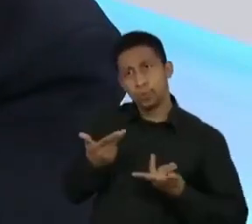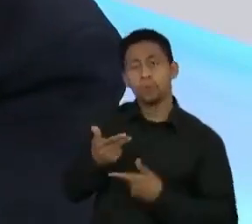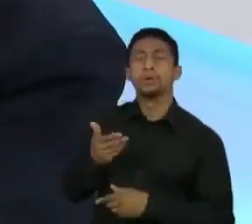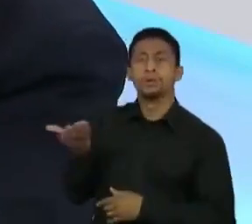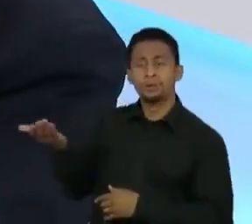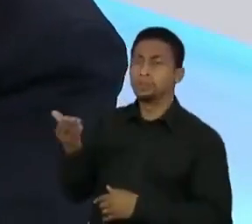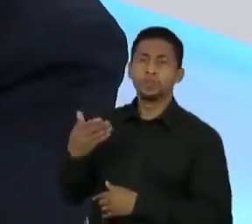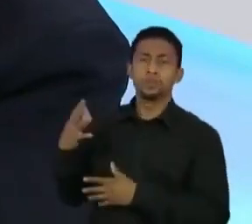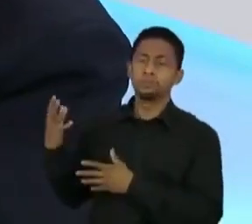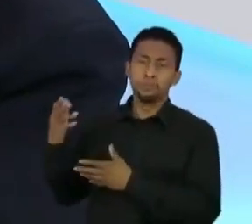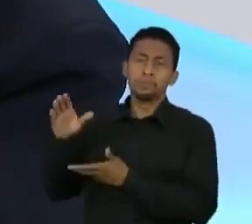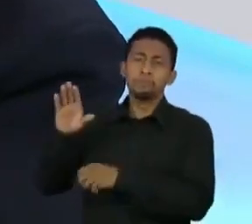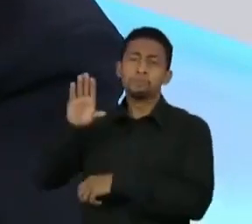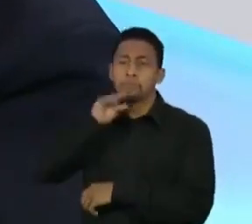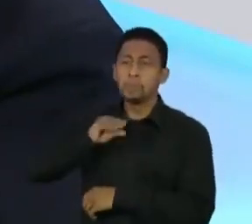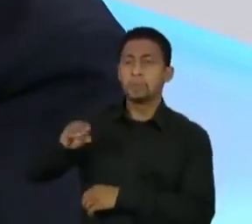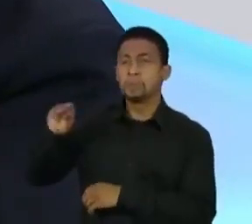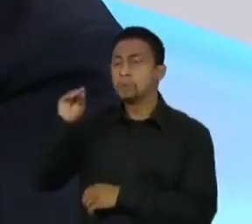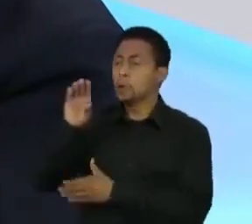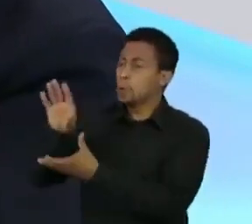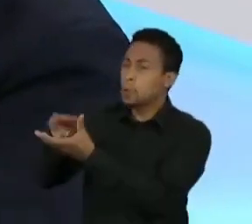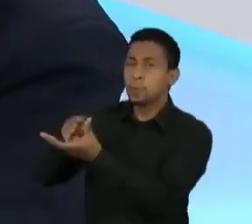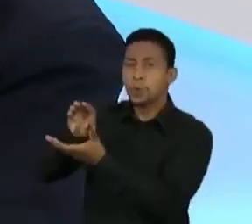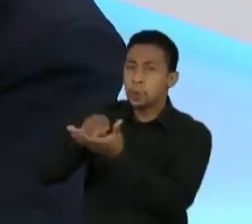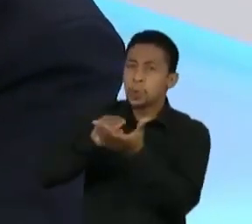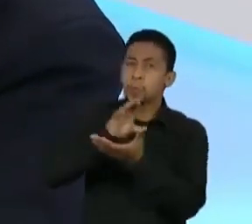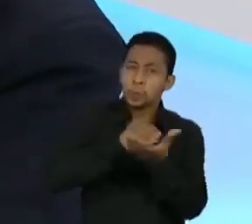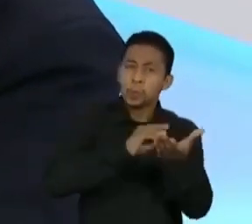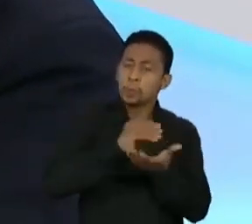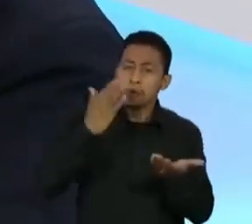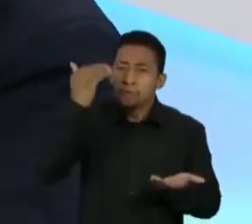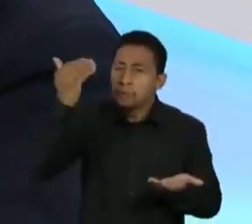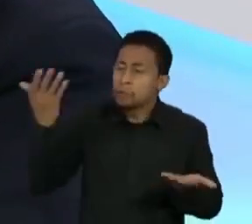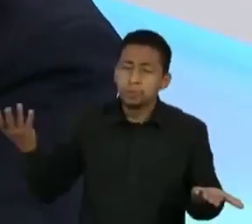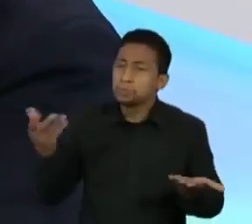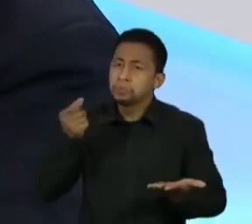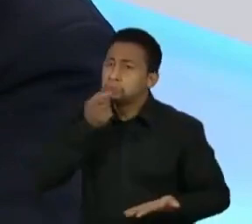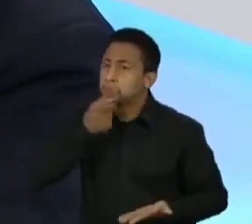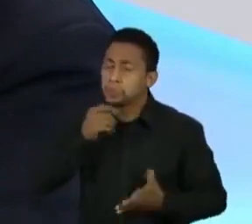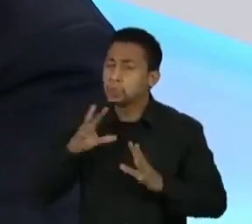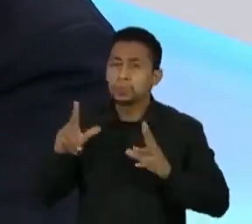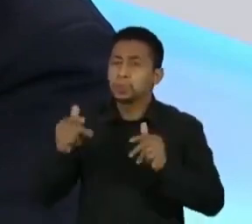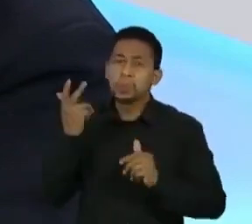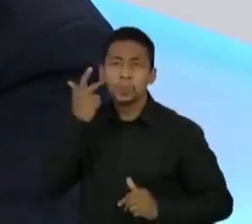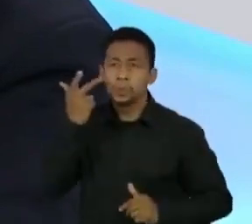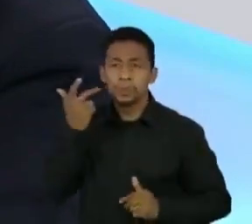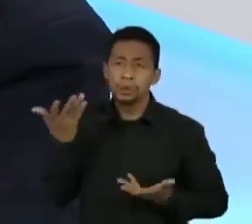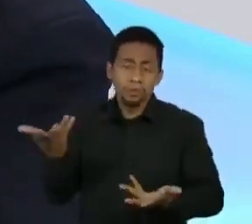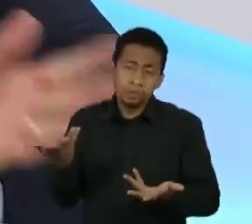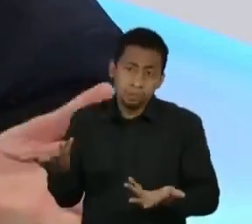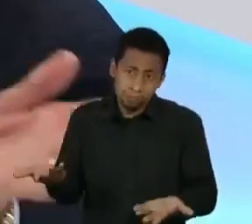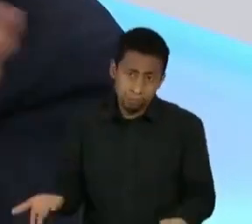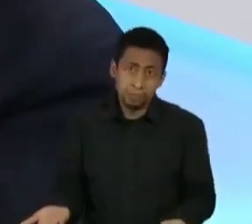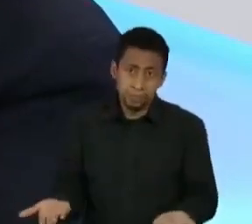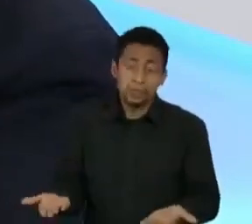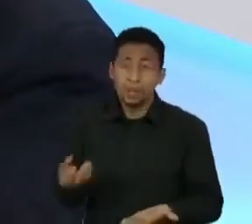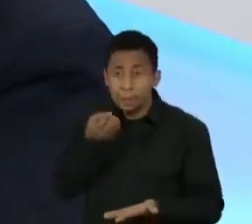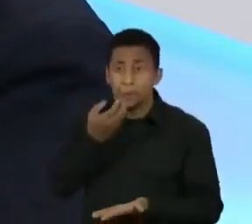aplaudido por todos. Isso é uma coisa, o humor, o bom humor é uma coisa que deve presidir as nossas relações, não é verdade? Como acontece